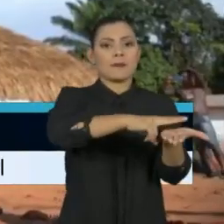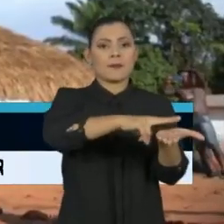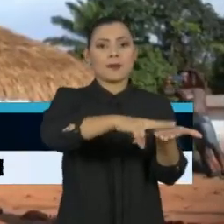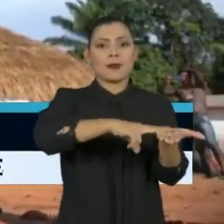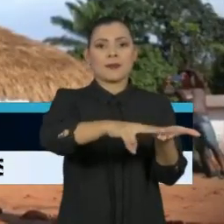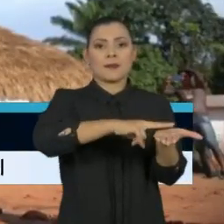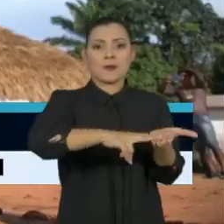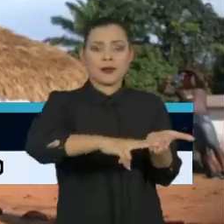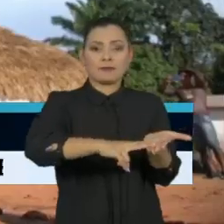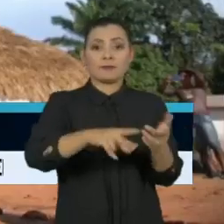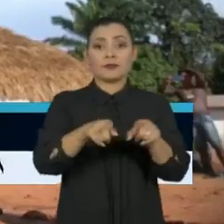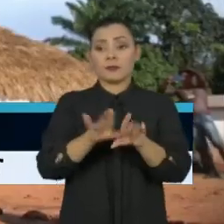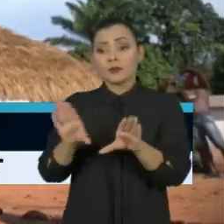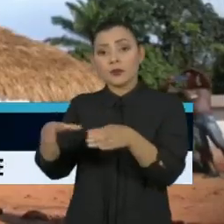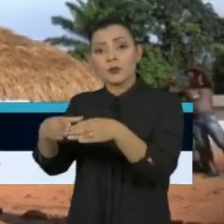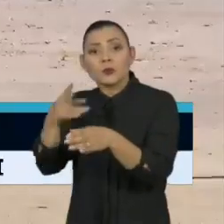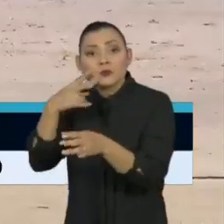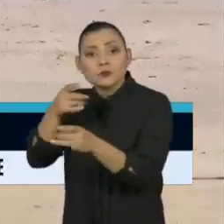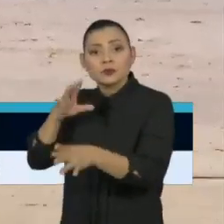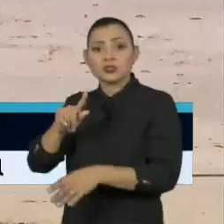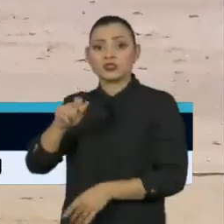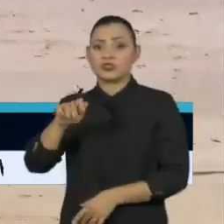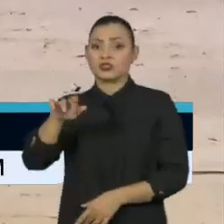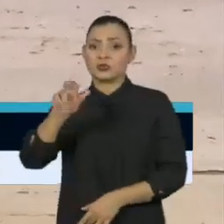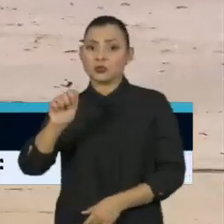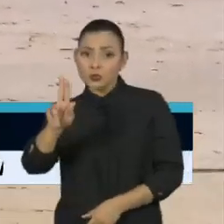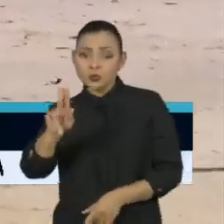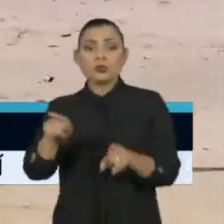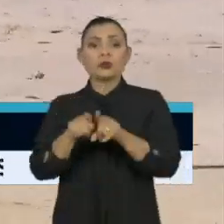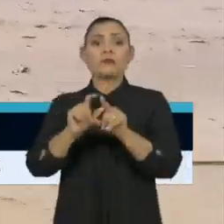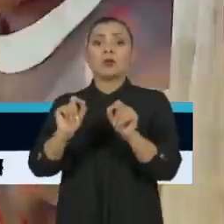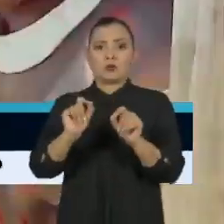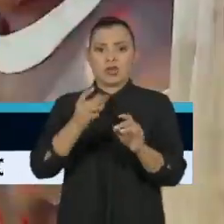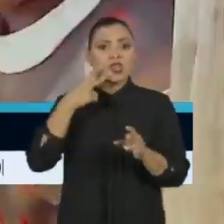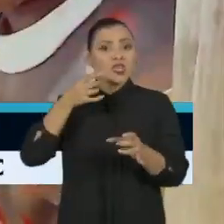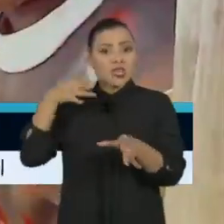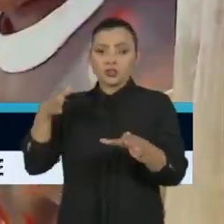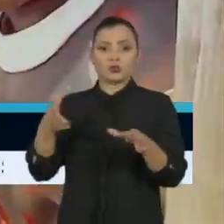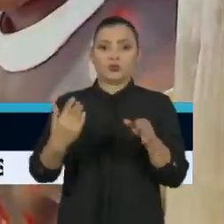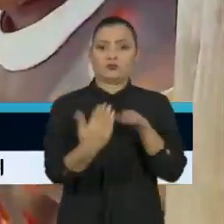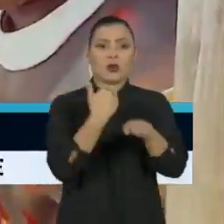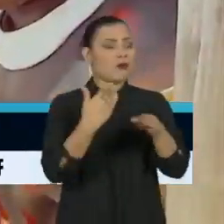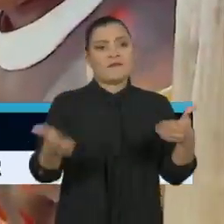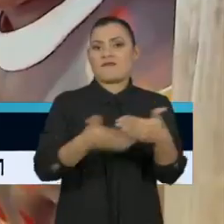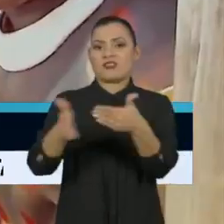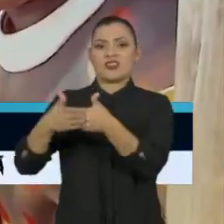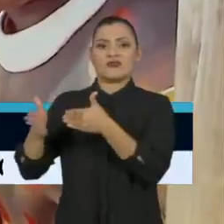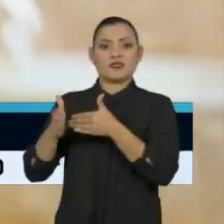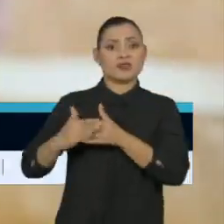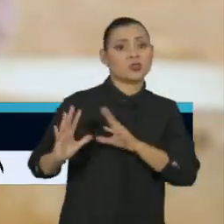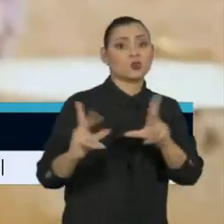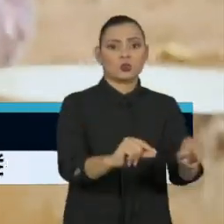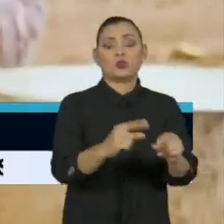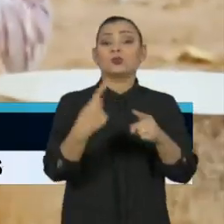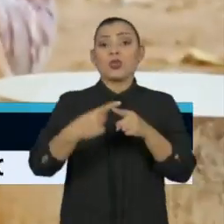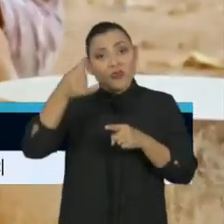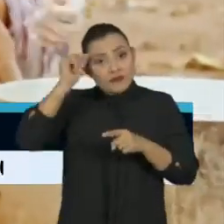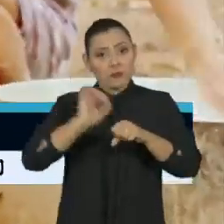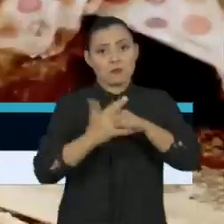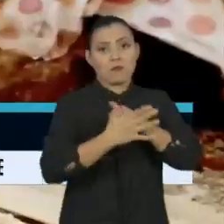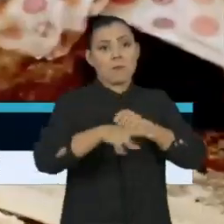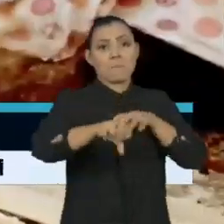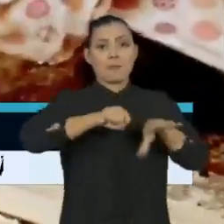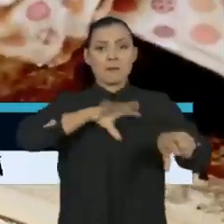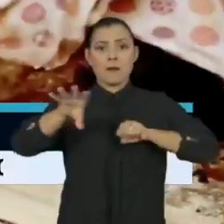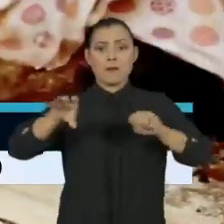No Parque Indígena do Xingu, os índios fecharam as estradas para tentar evitar a disseminação da Covid-19. Segundo o